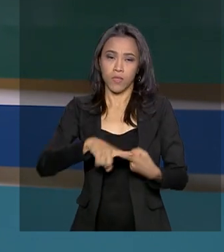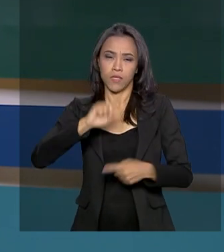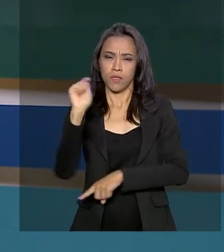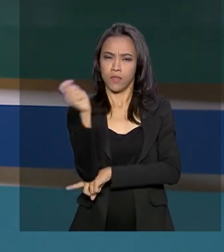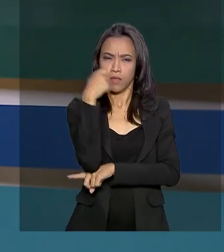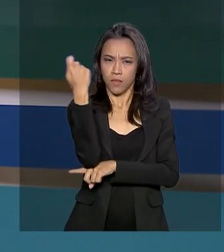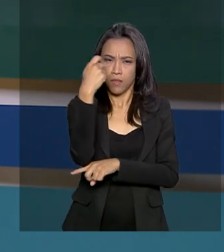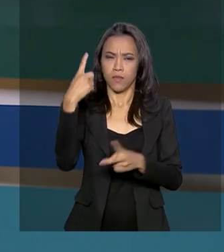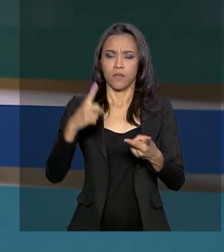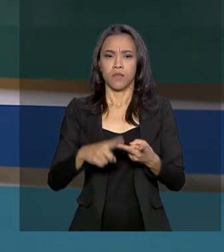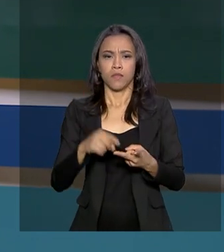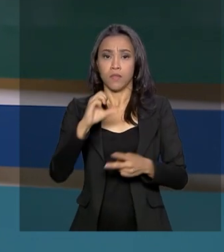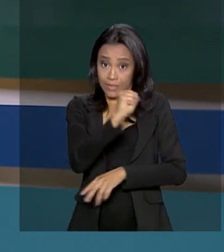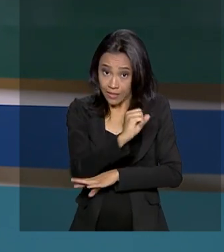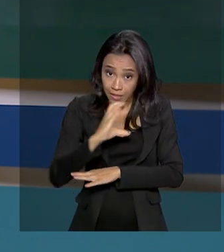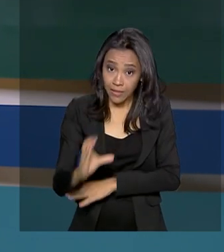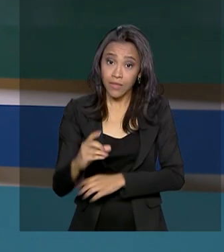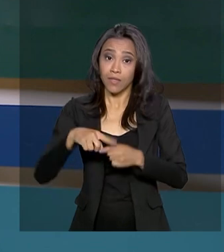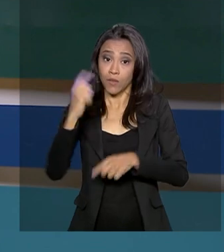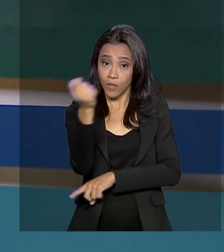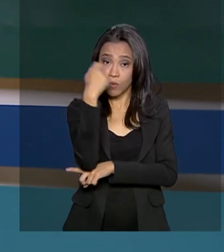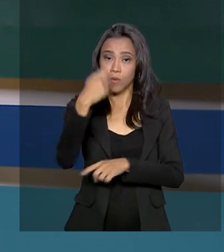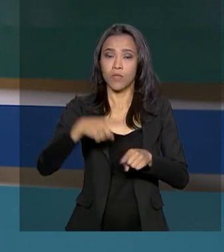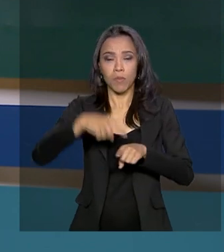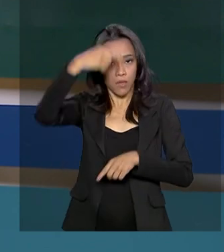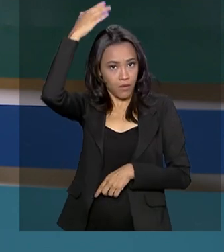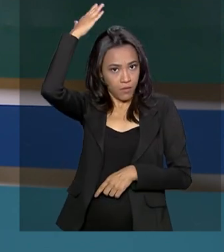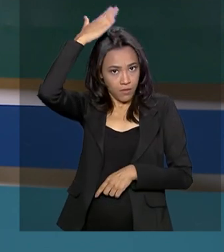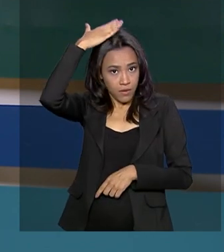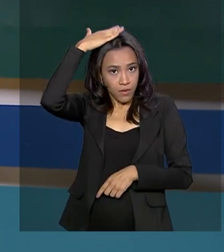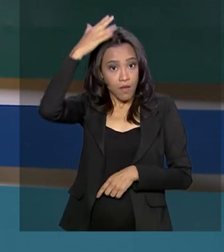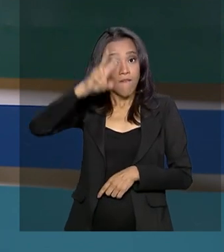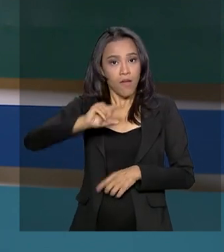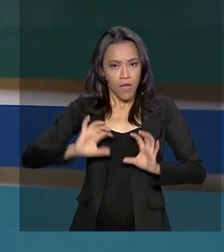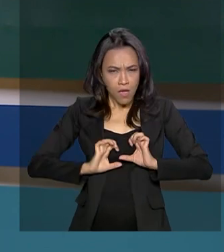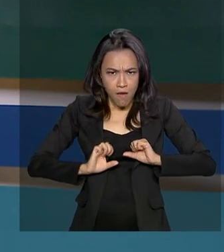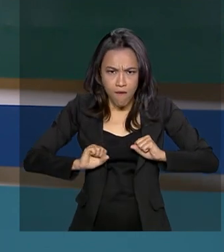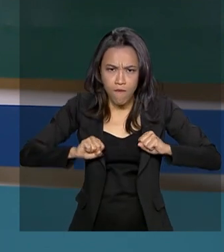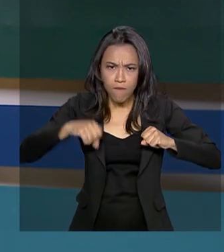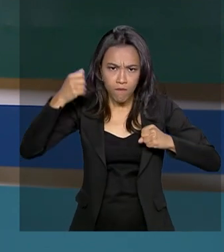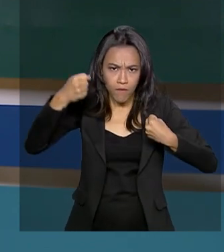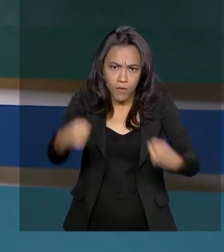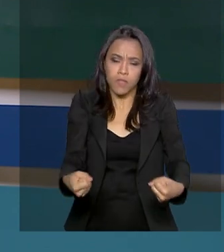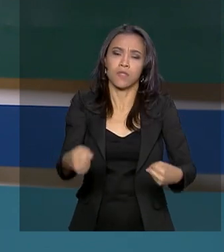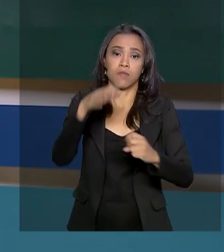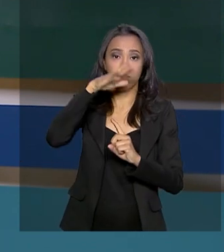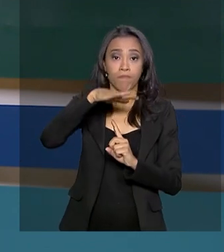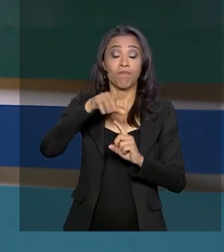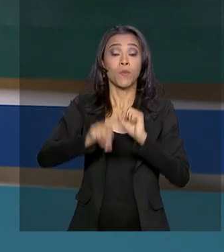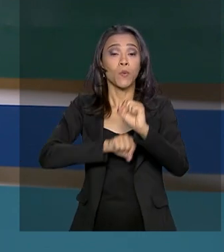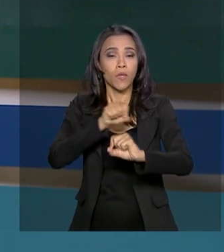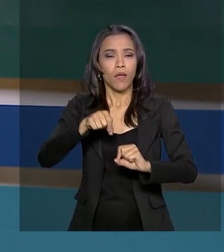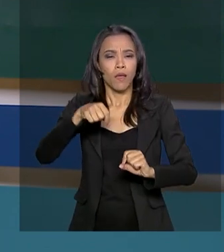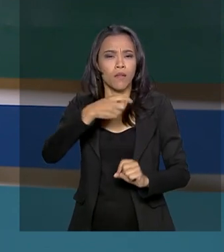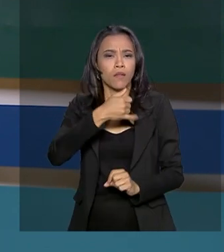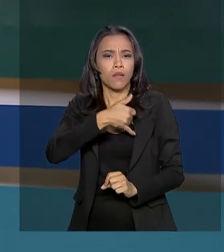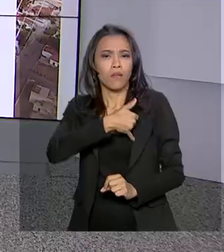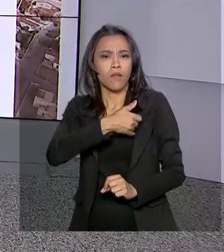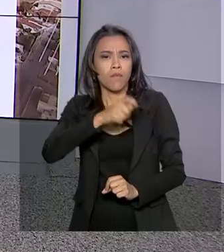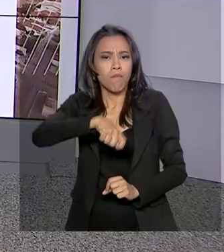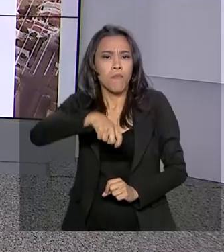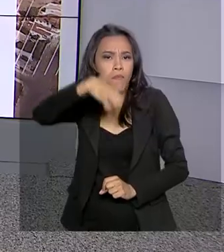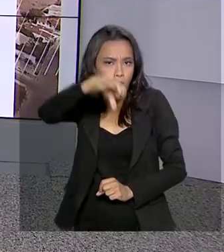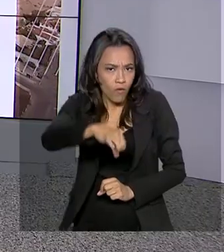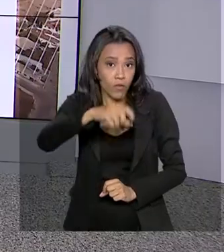e Paraná reforcem o alerta da doença entre os meses de agosto e dezembro. A vacina deve ser dada a partir dos nove meses de idade.